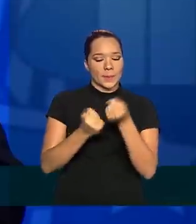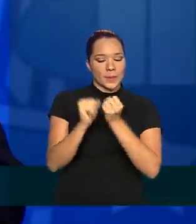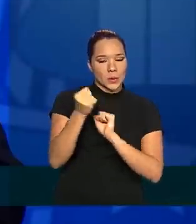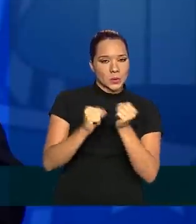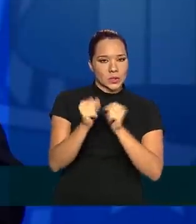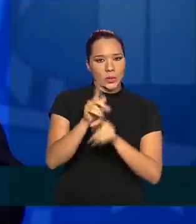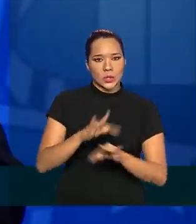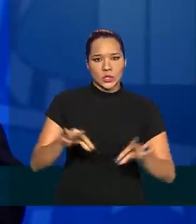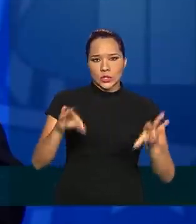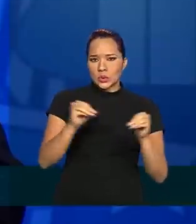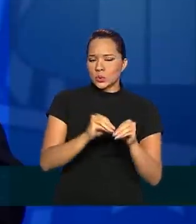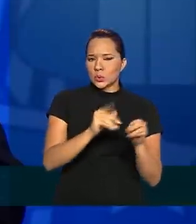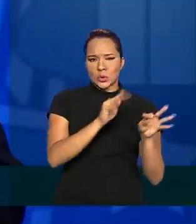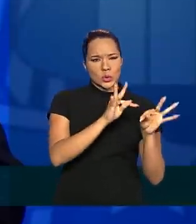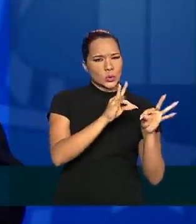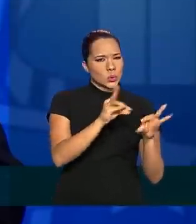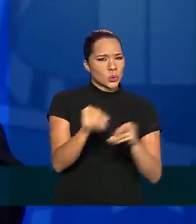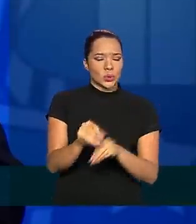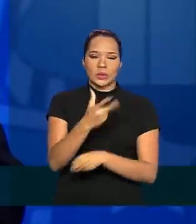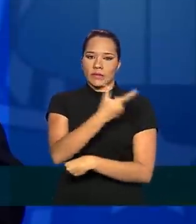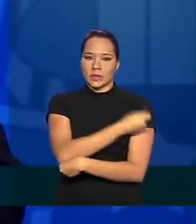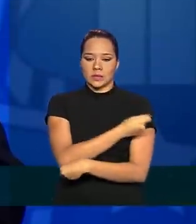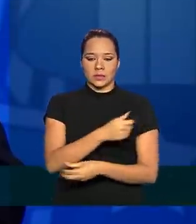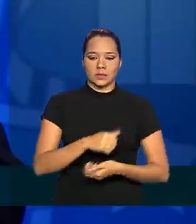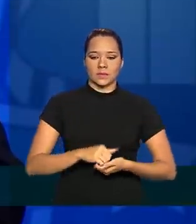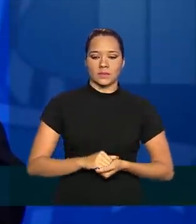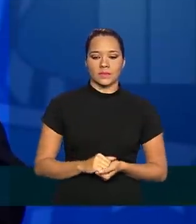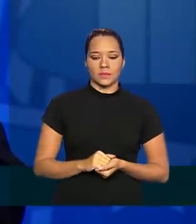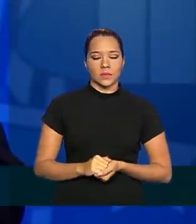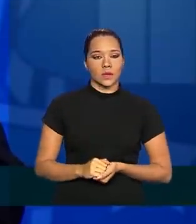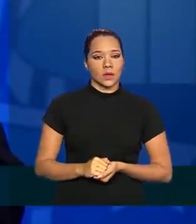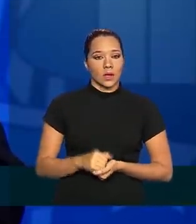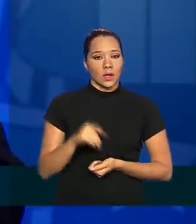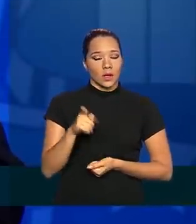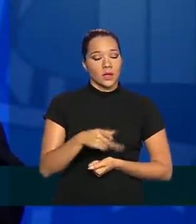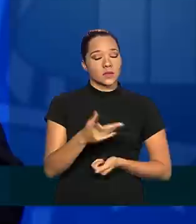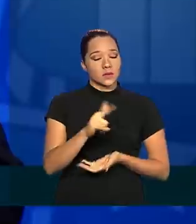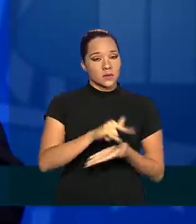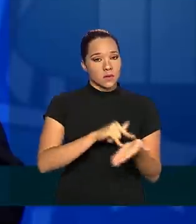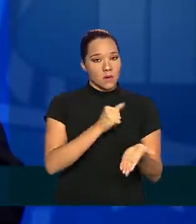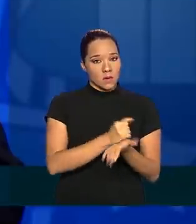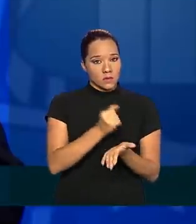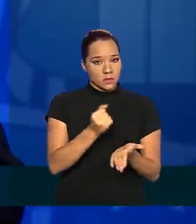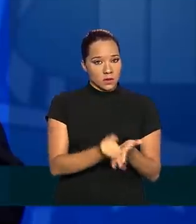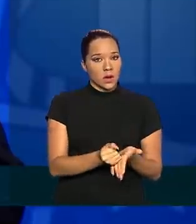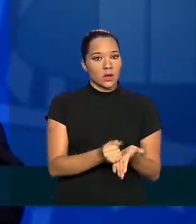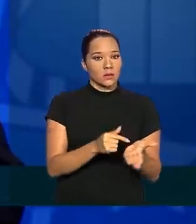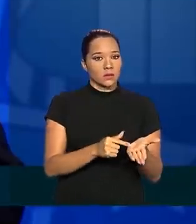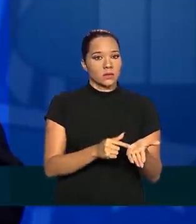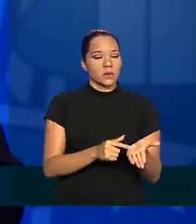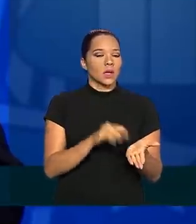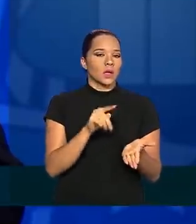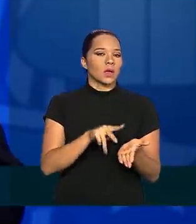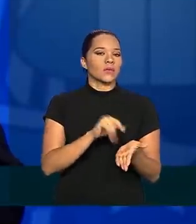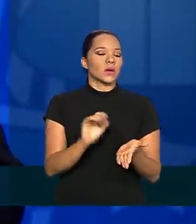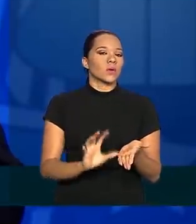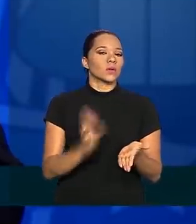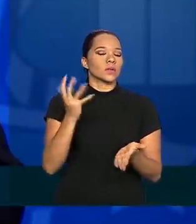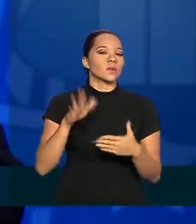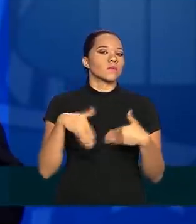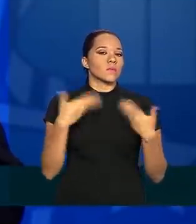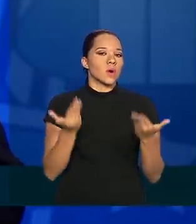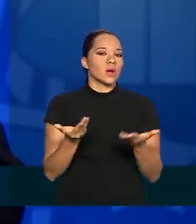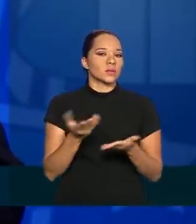de todo o ciclo da vacina. Esse termo de contratualização, essa contratualização, ela vai ocorrer